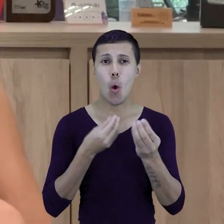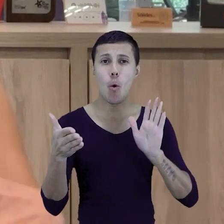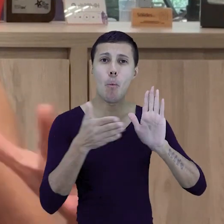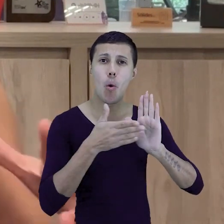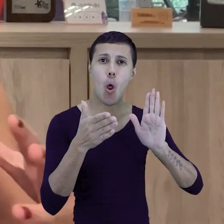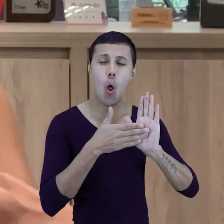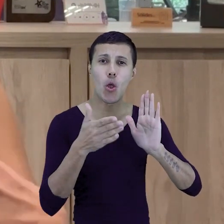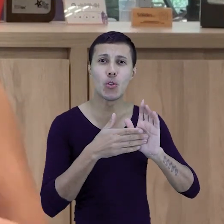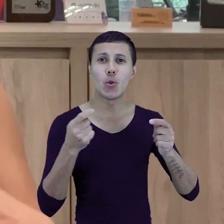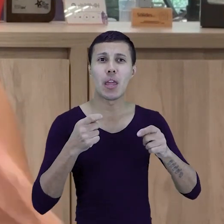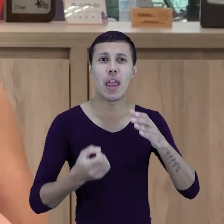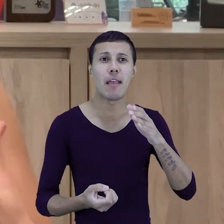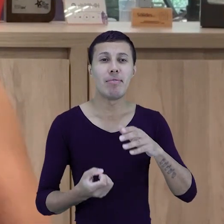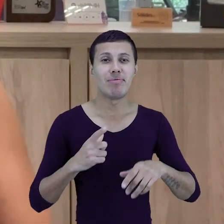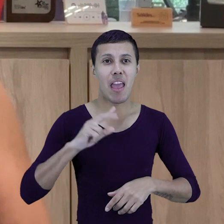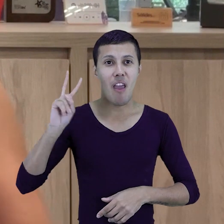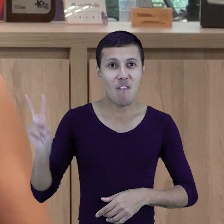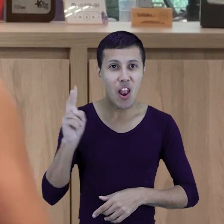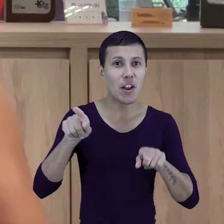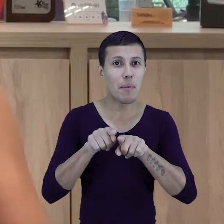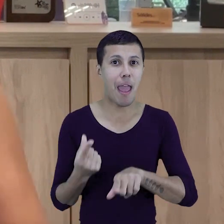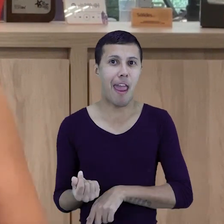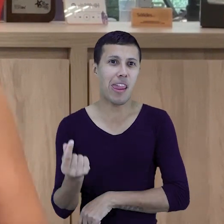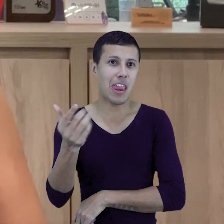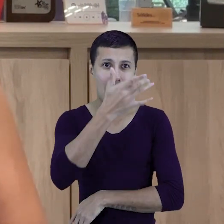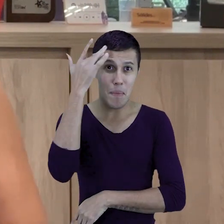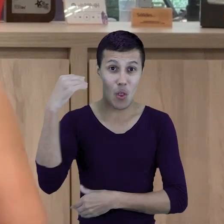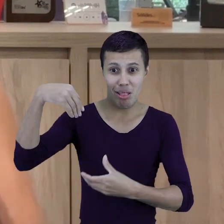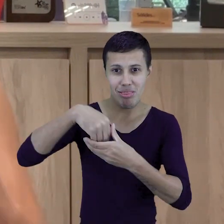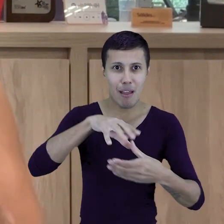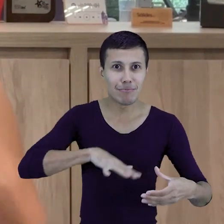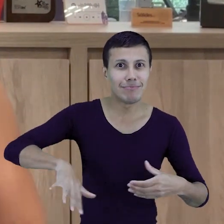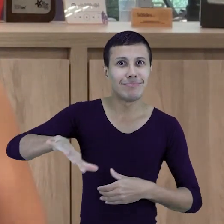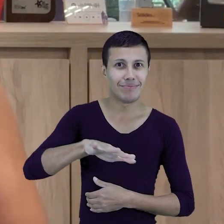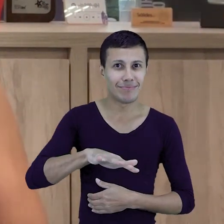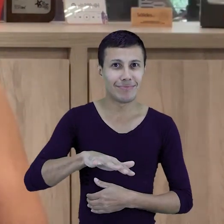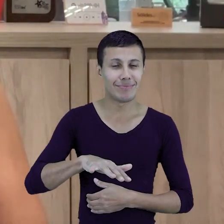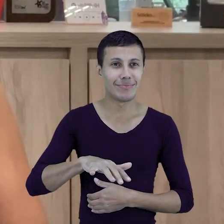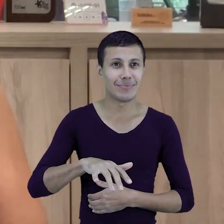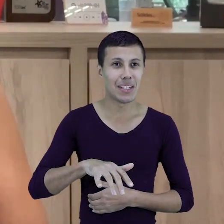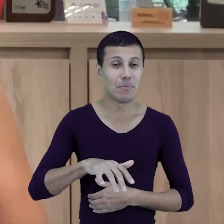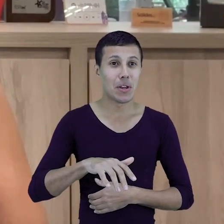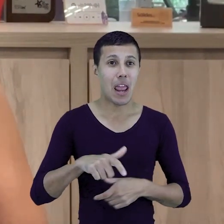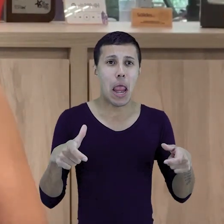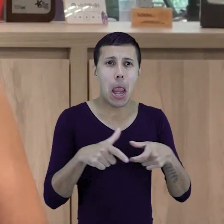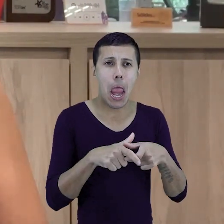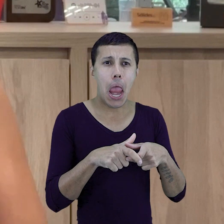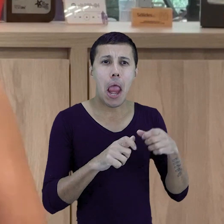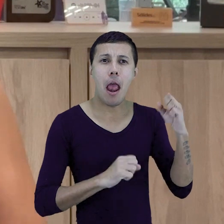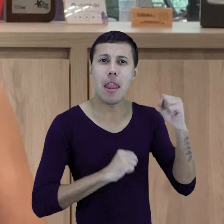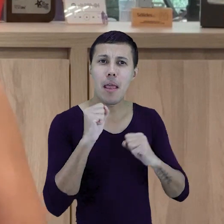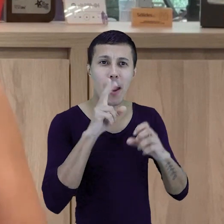propósito muito grande de gerar valor e riqueza para todo mundo que está envolvido. A gente deixa a pequena empresa mais forte, né?